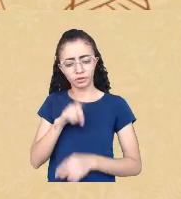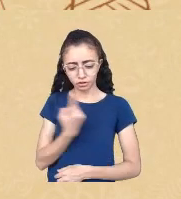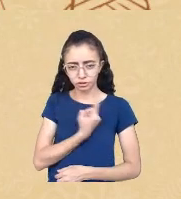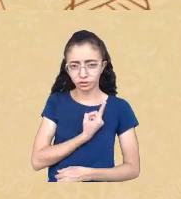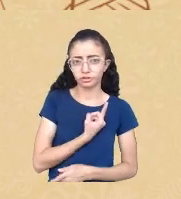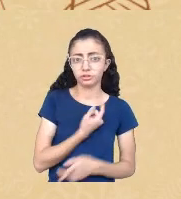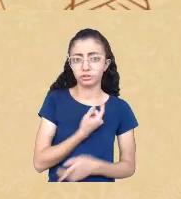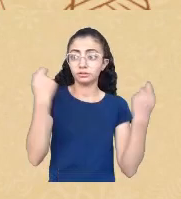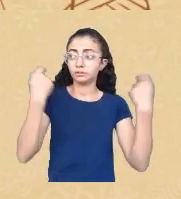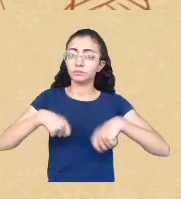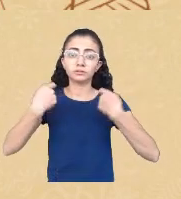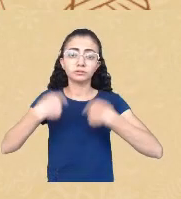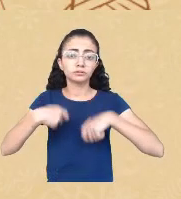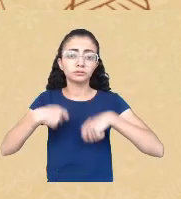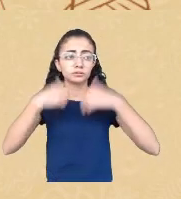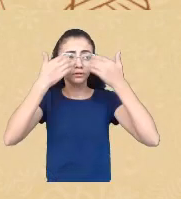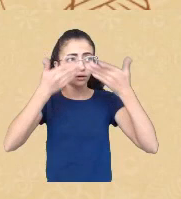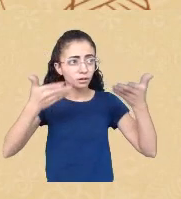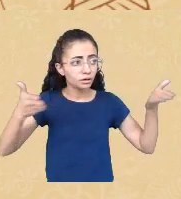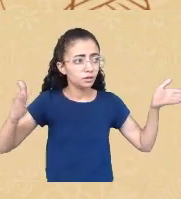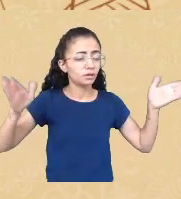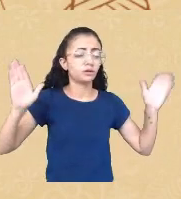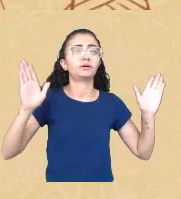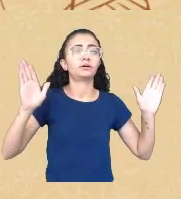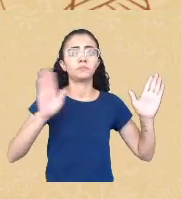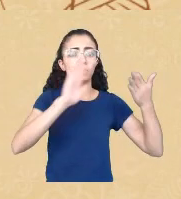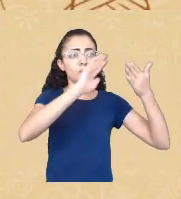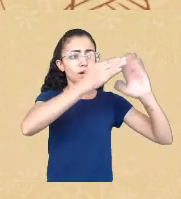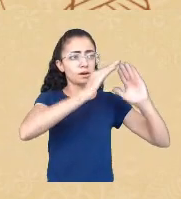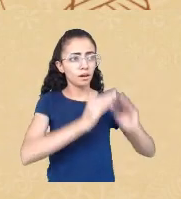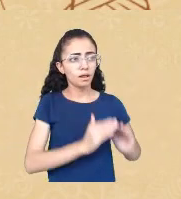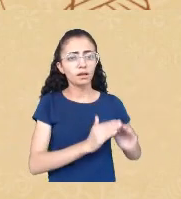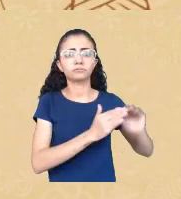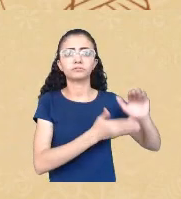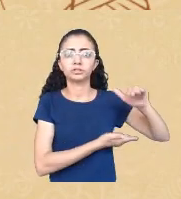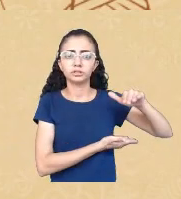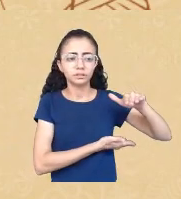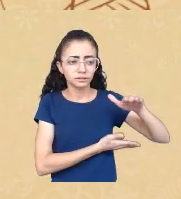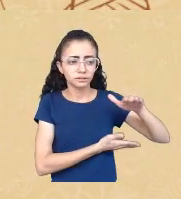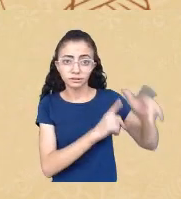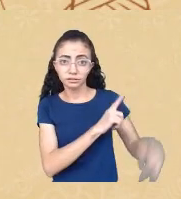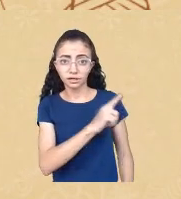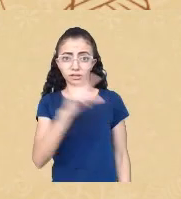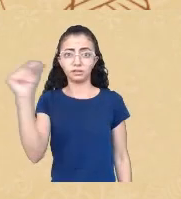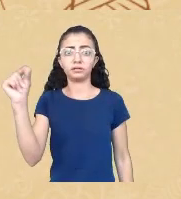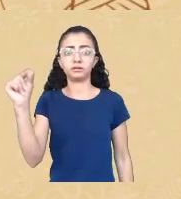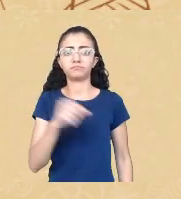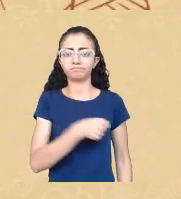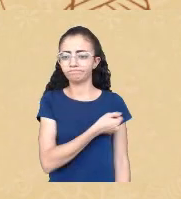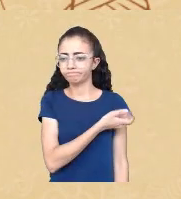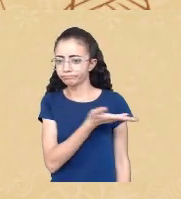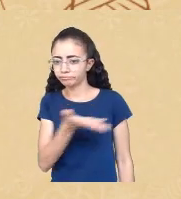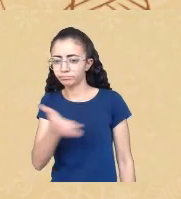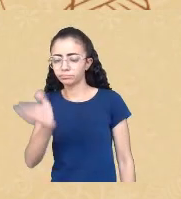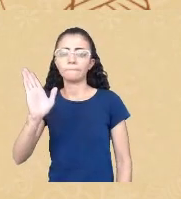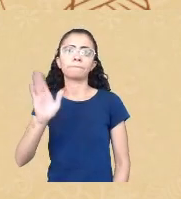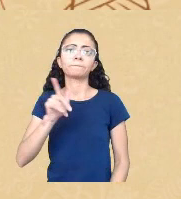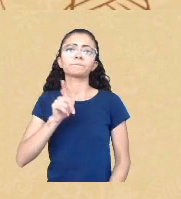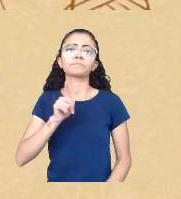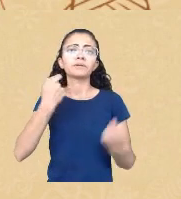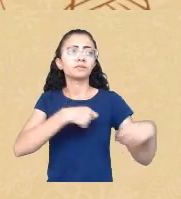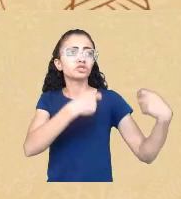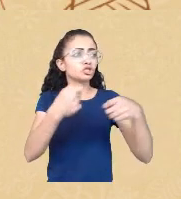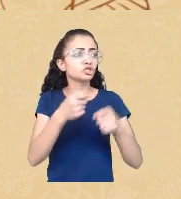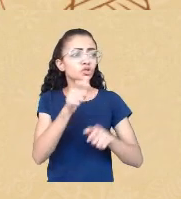ampliar e sair do gueto é necessário que outros e outras em especial aqueles e aquelas que